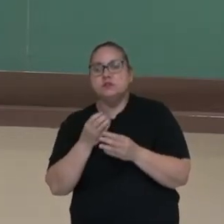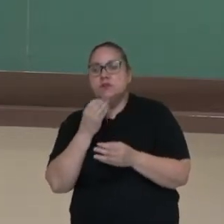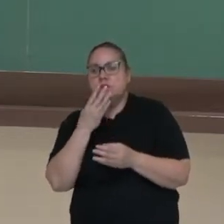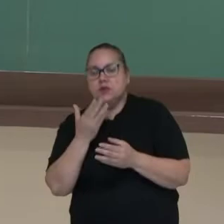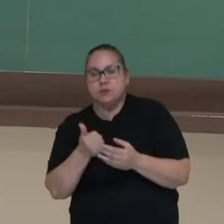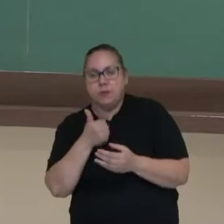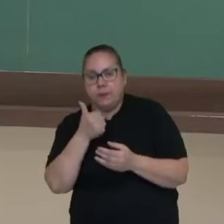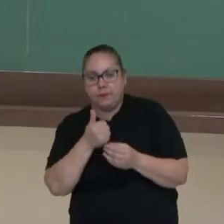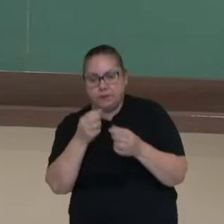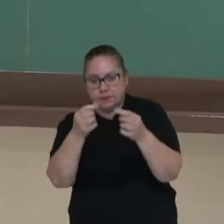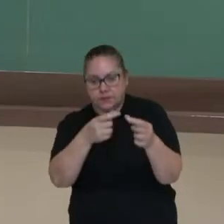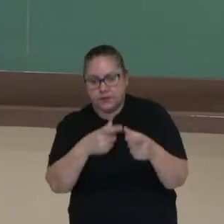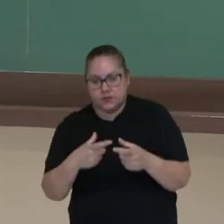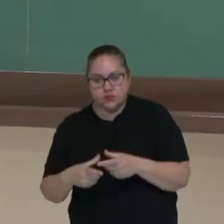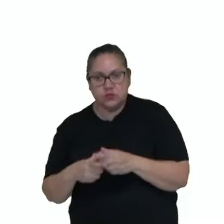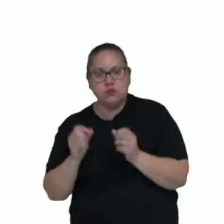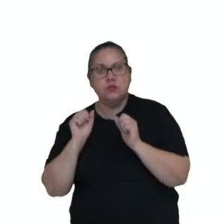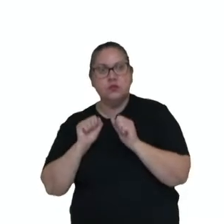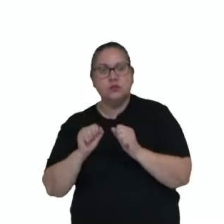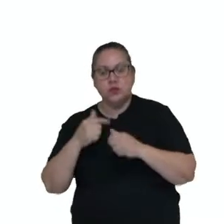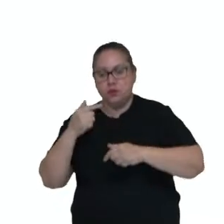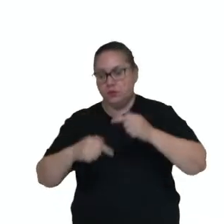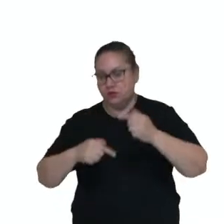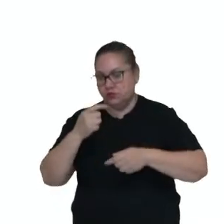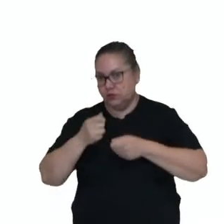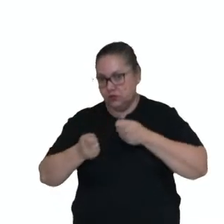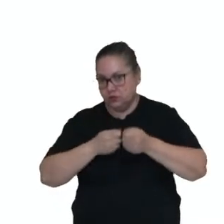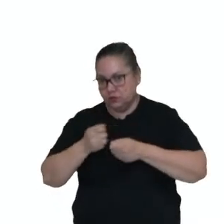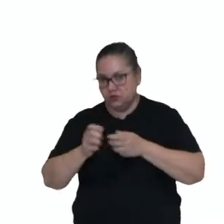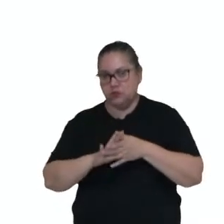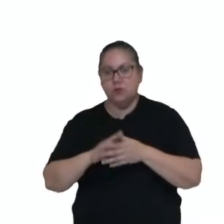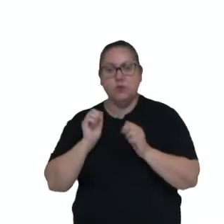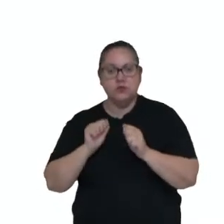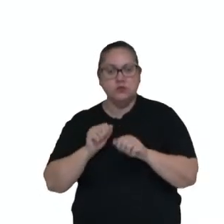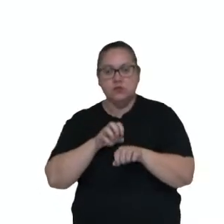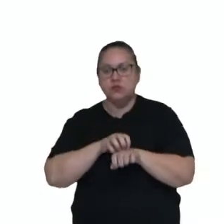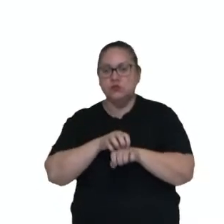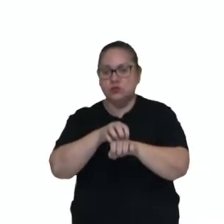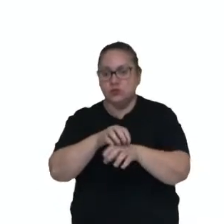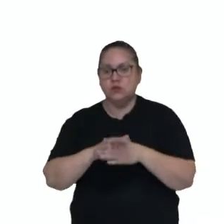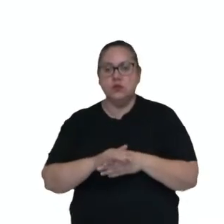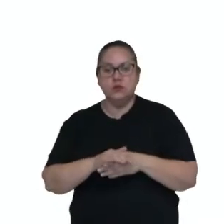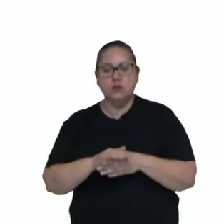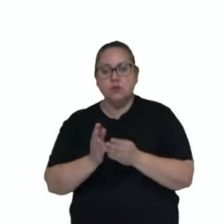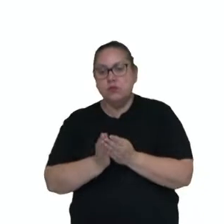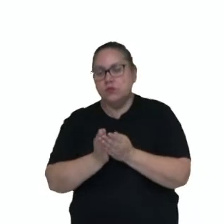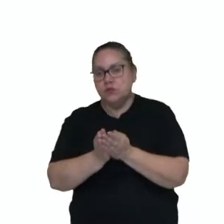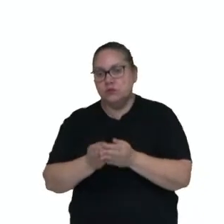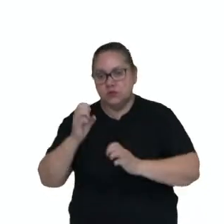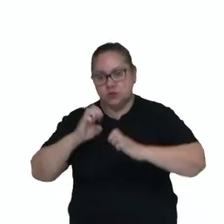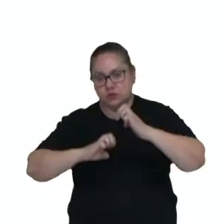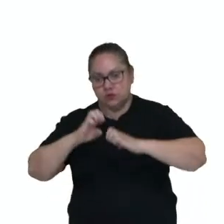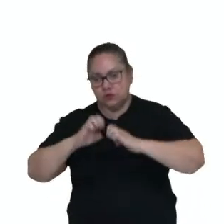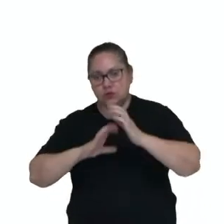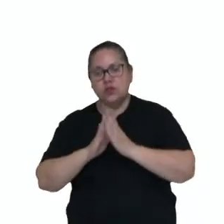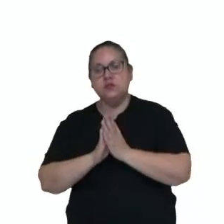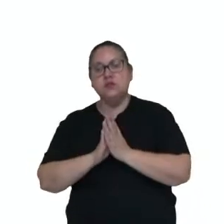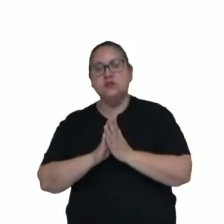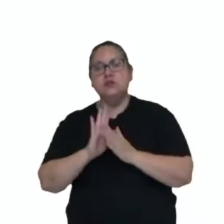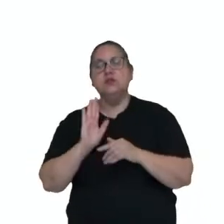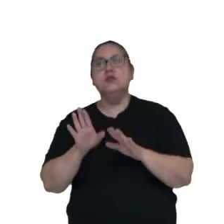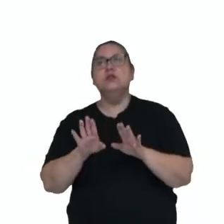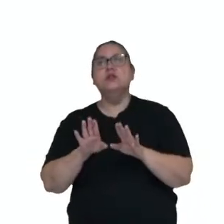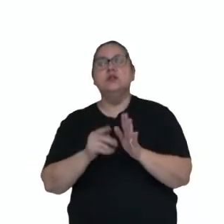estabelecidas e que elas podem ser político-administrativas, podem ser turísticas, portuárias e industriais, além de